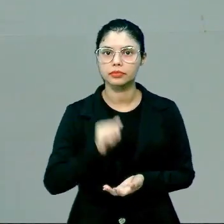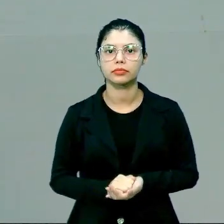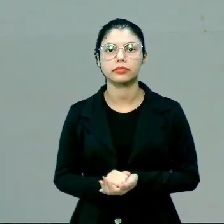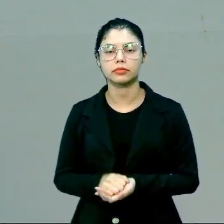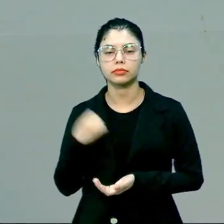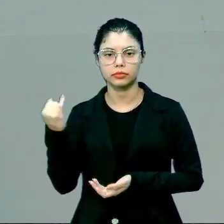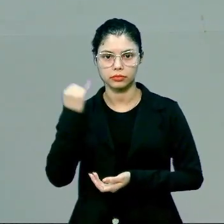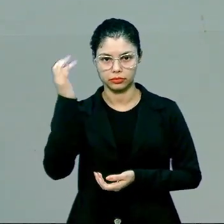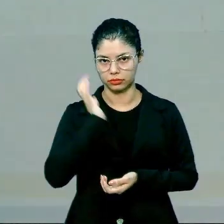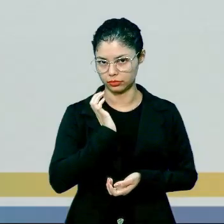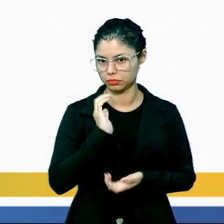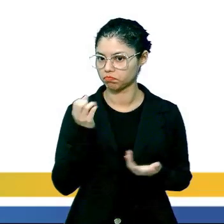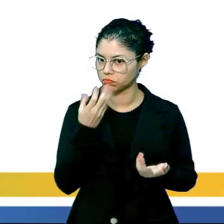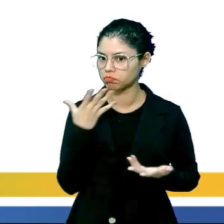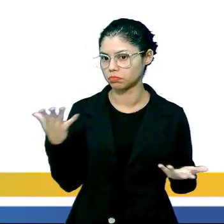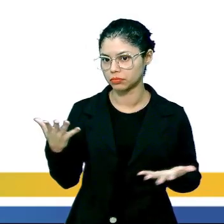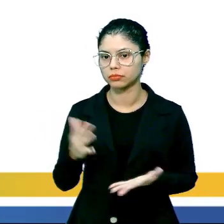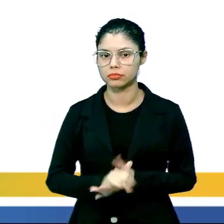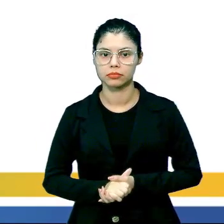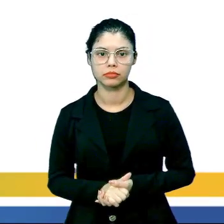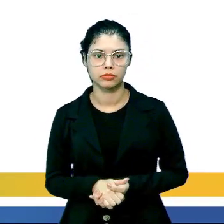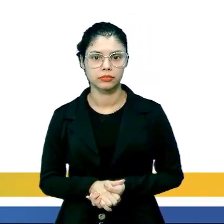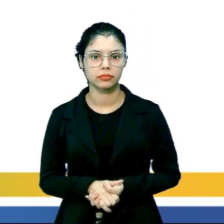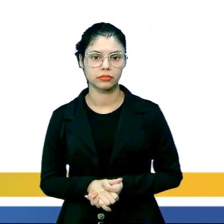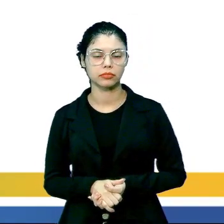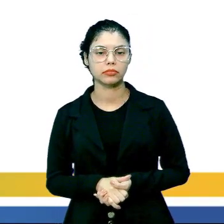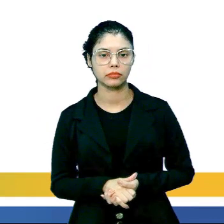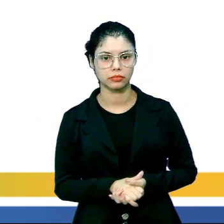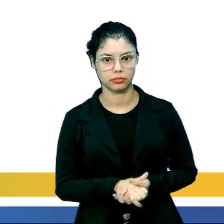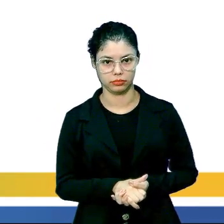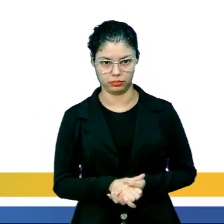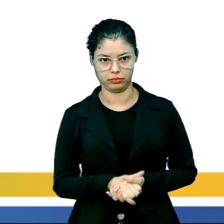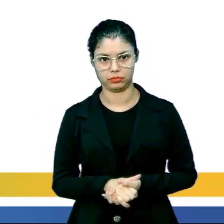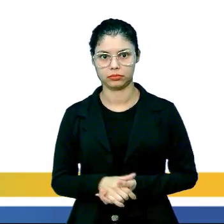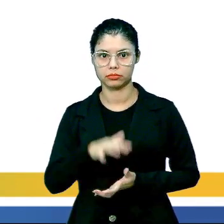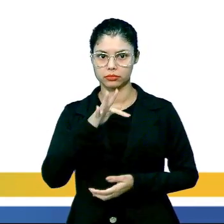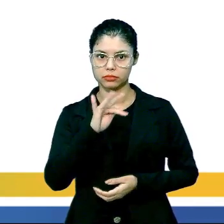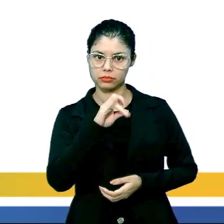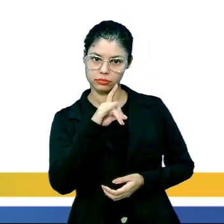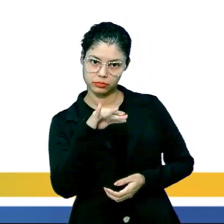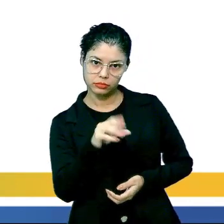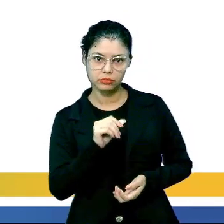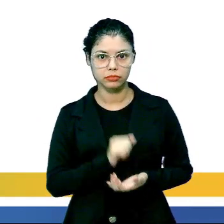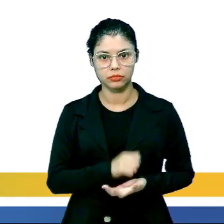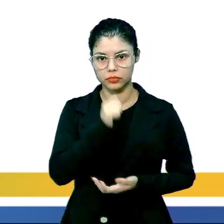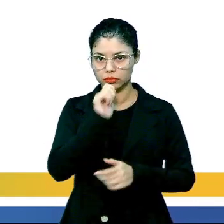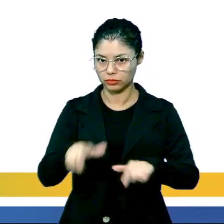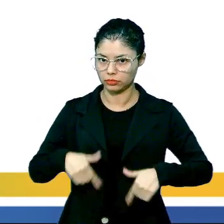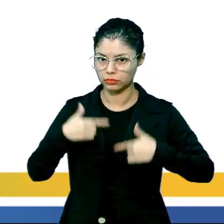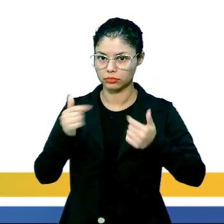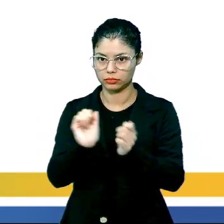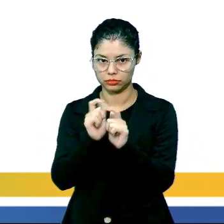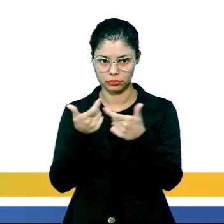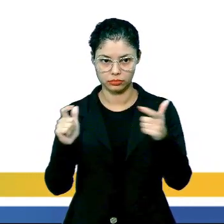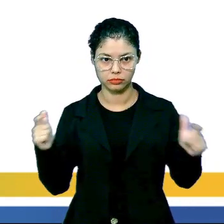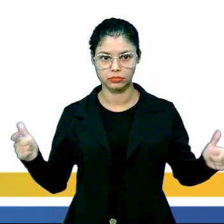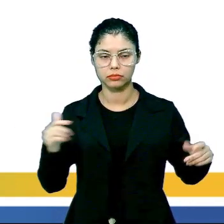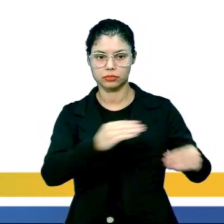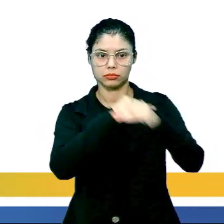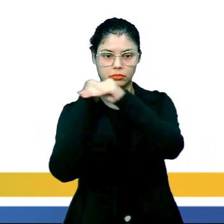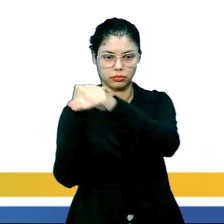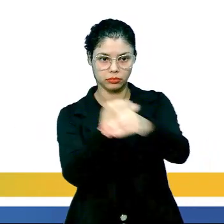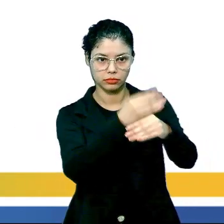importante. Tá riquíssimo esse texto. E aí, ele diz assim, o feminismo, que consiste na luta pela